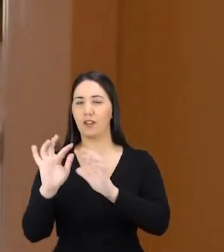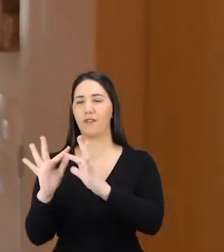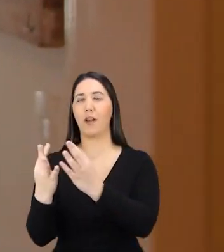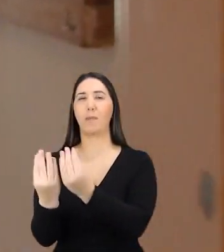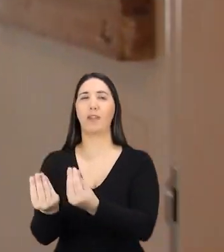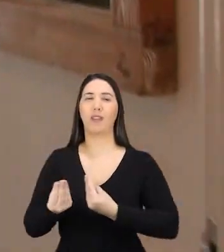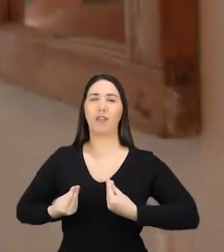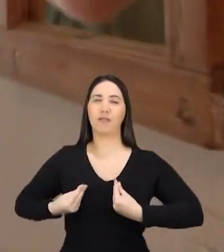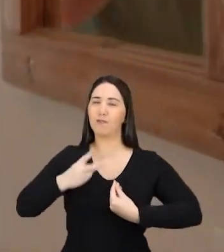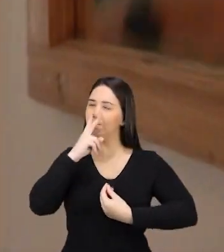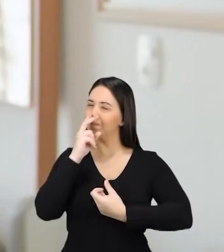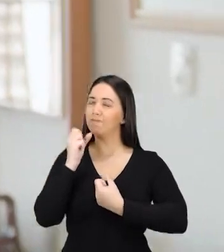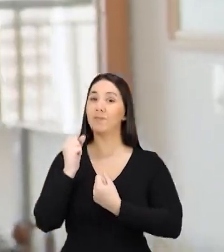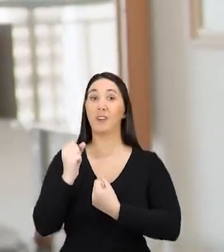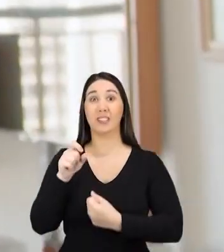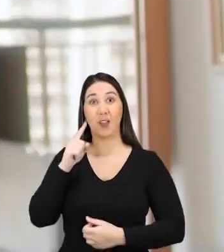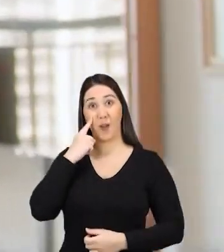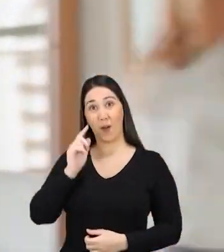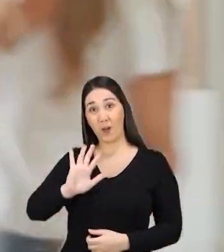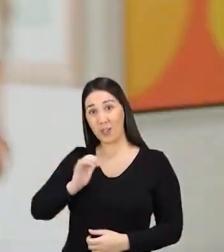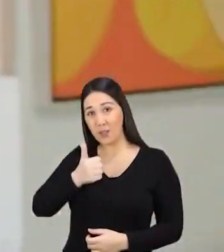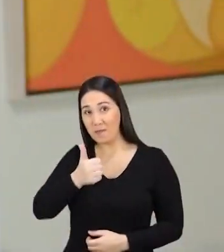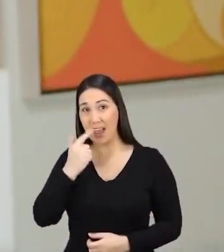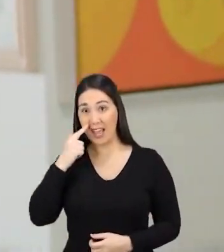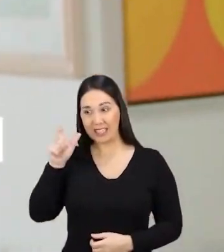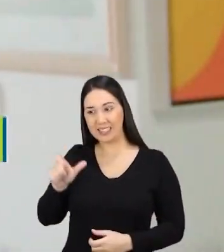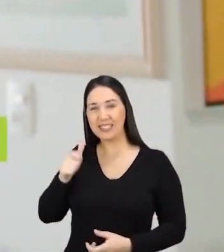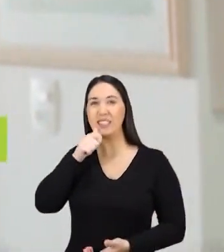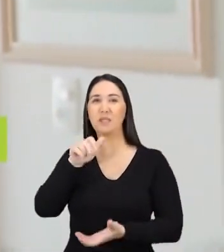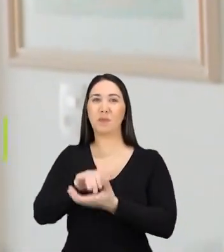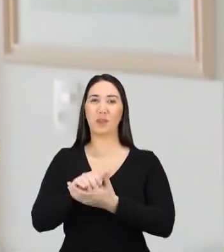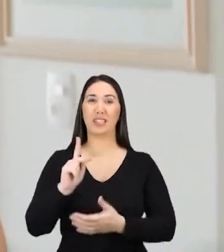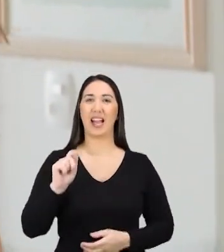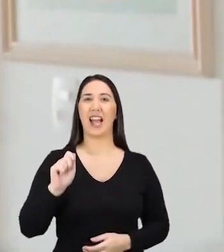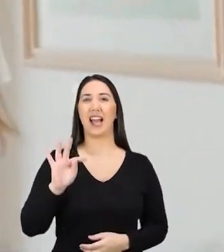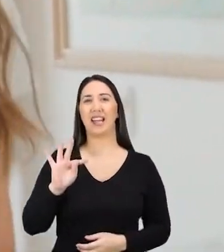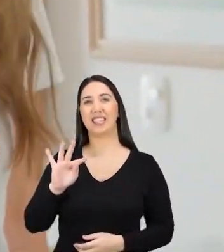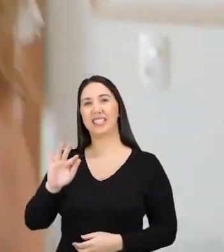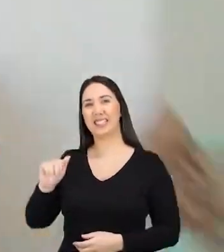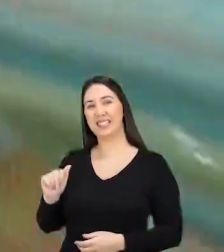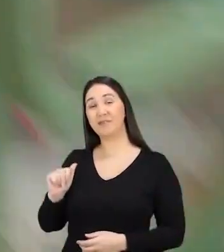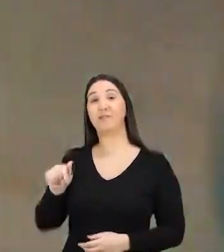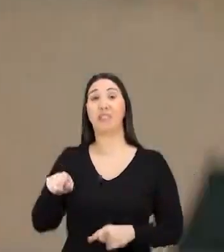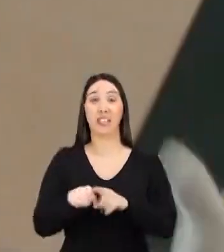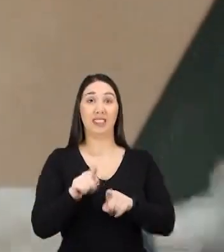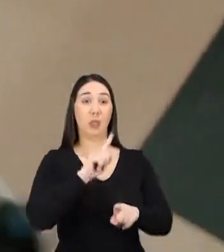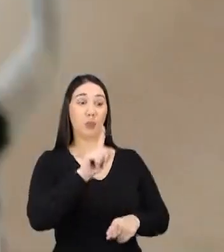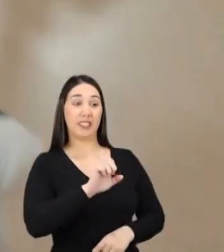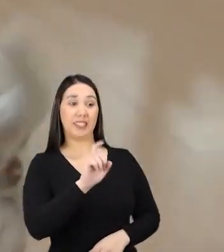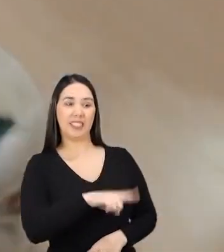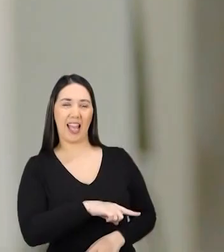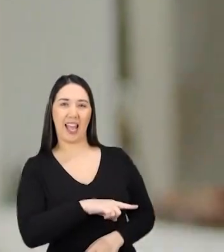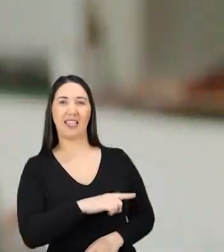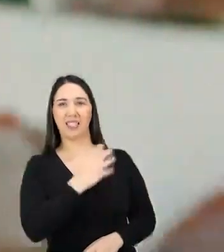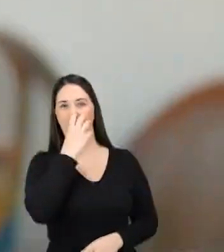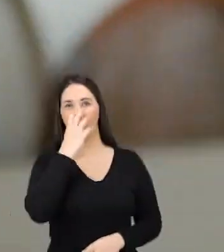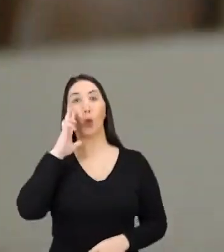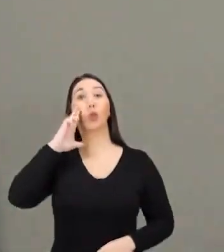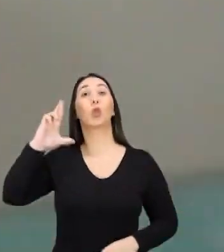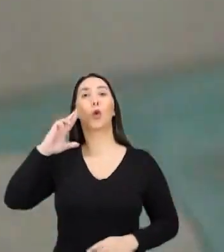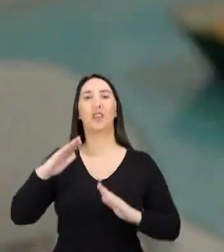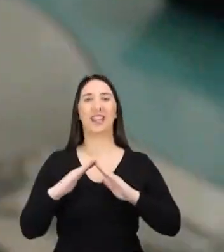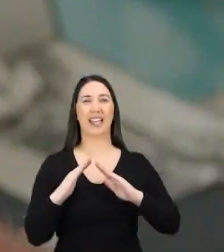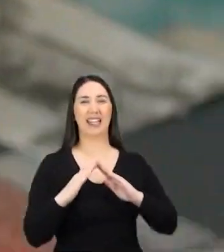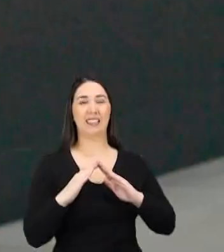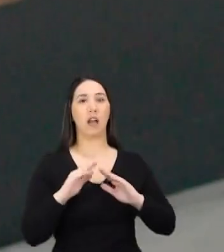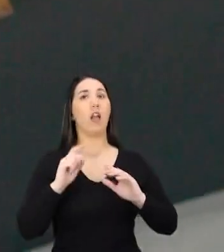família. Oi, gente, tudo bem? Essa é a Cátia, minha mulher. Esse é o Zé, o dono da casa. Quem me ensinou